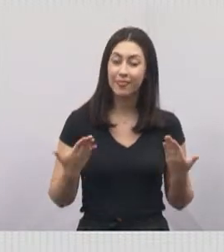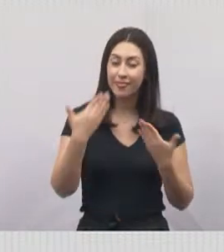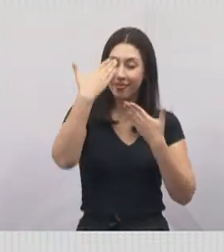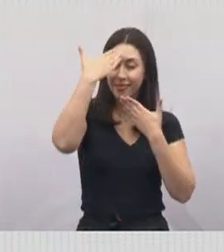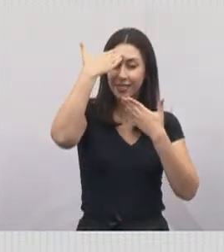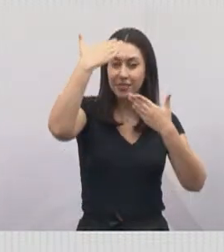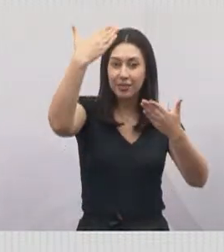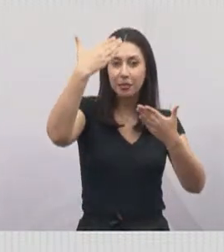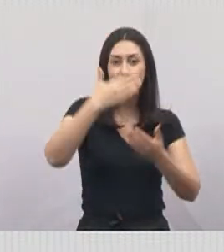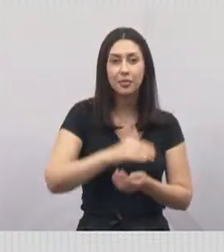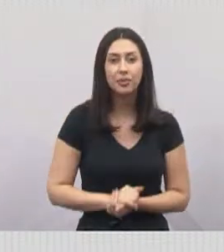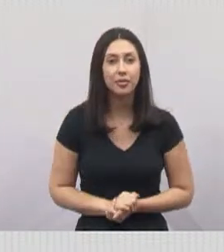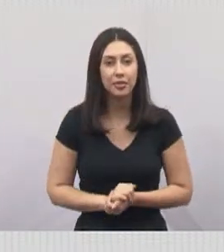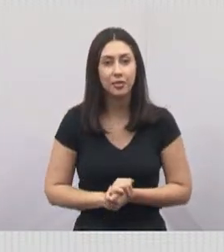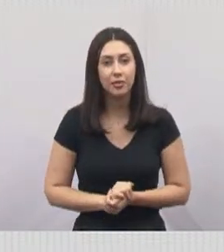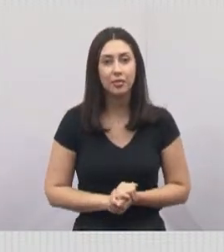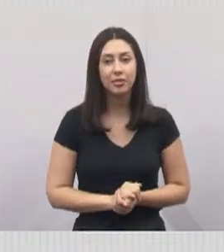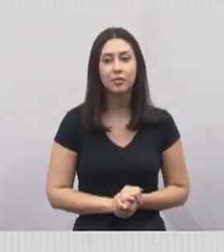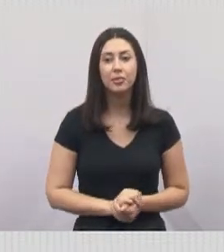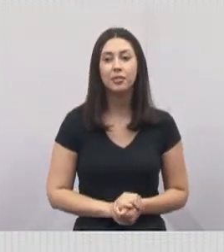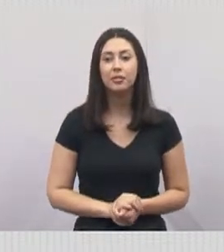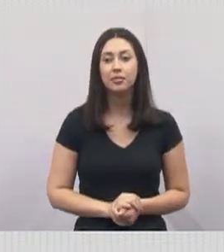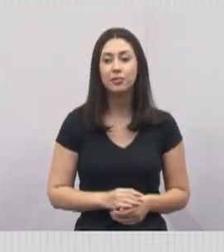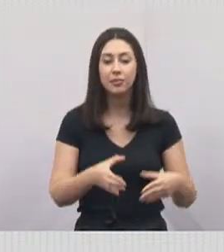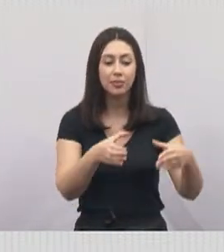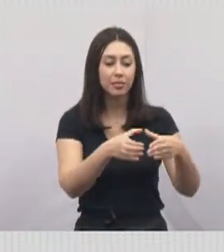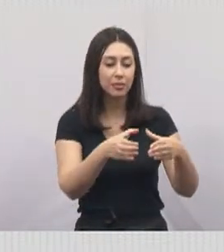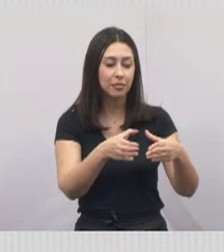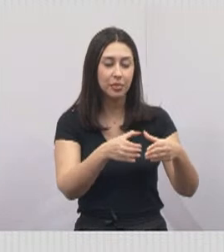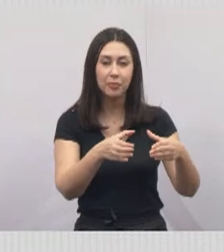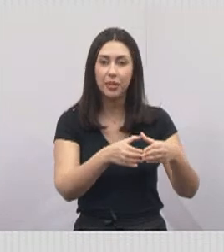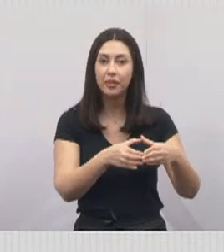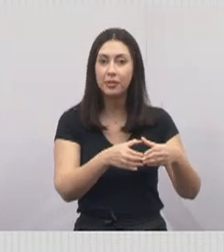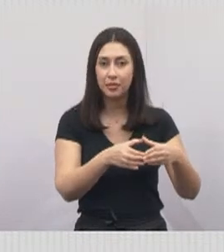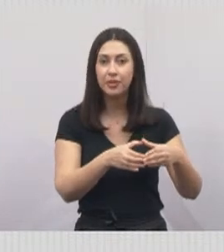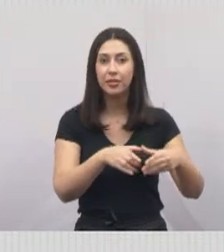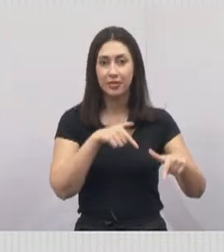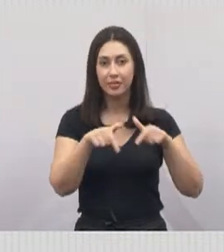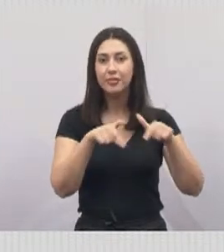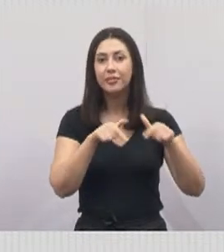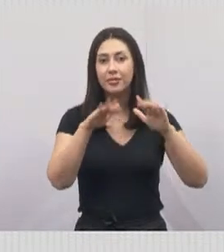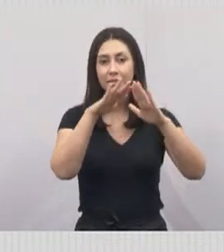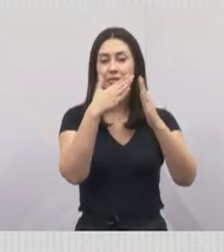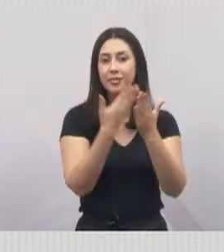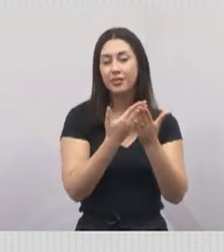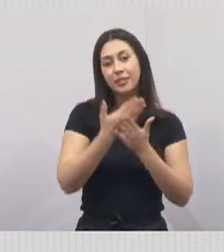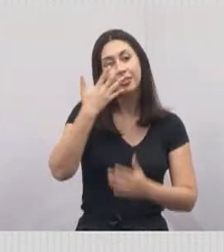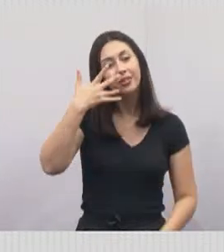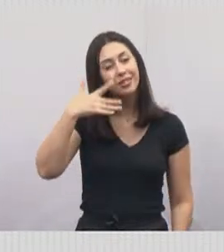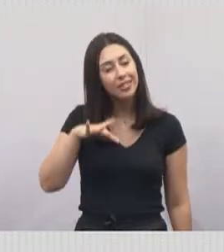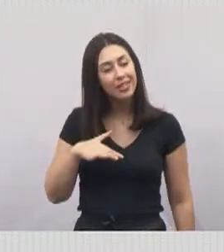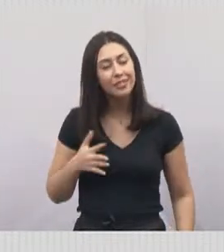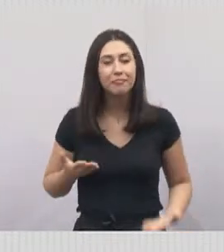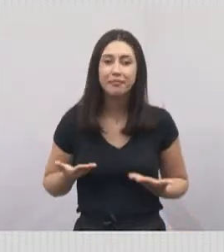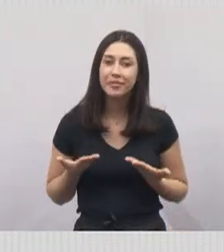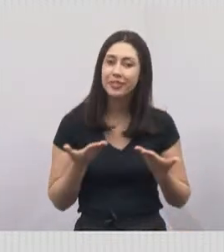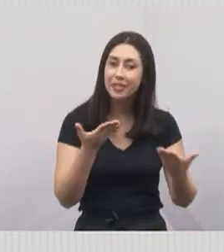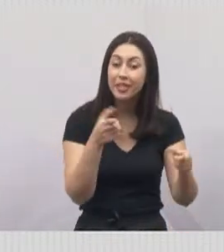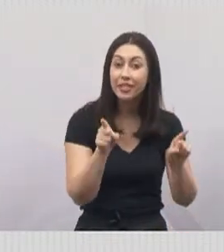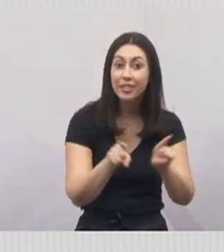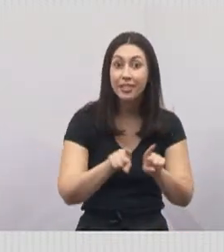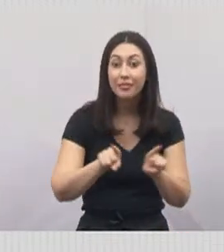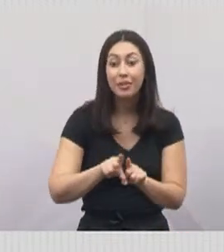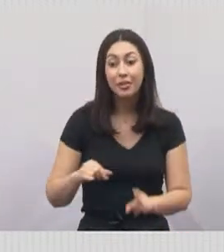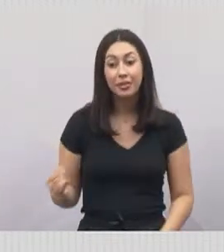agradeço imensamente ao pessoal da creche pela disposição em nos receber e pela